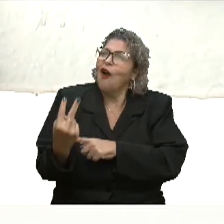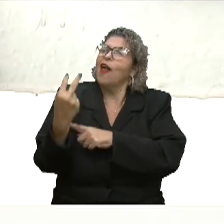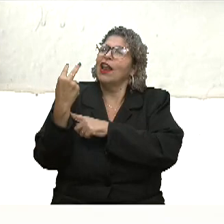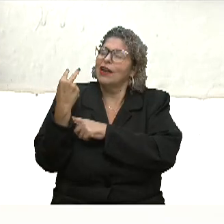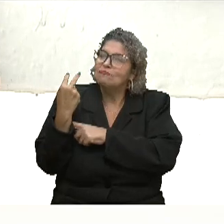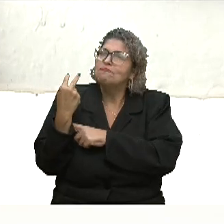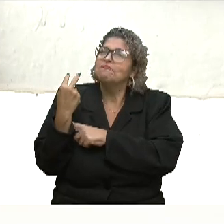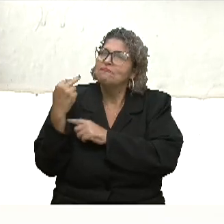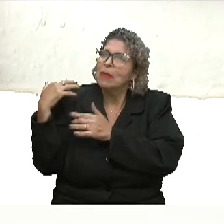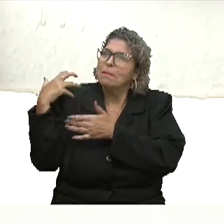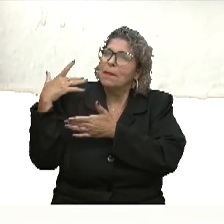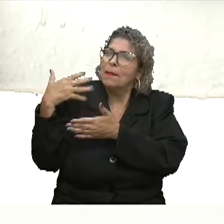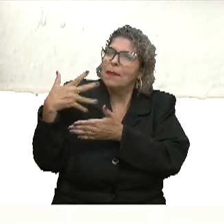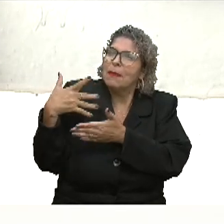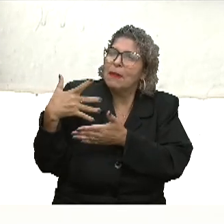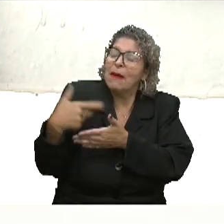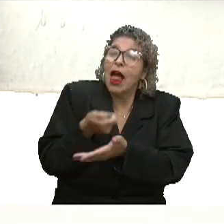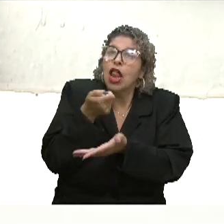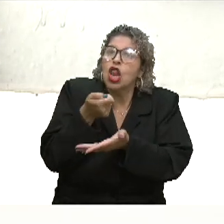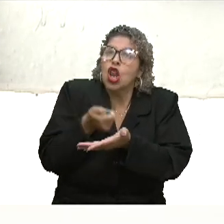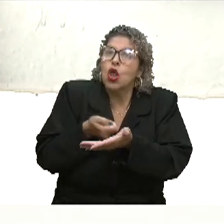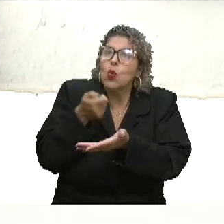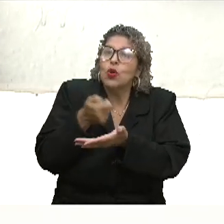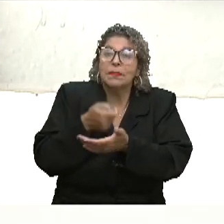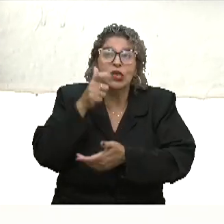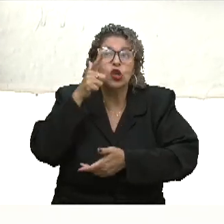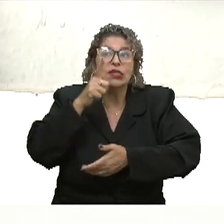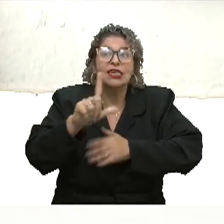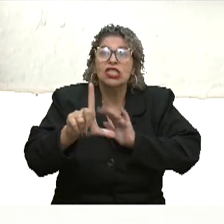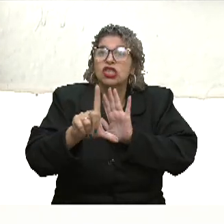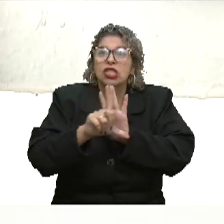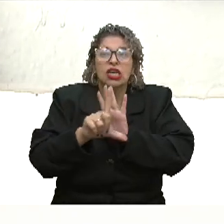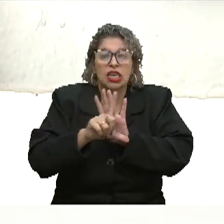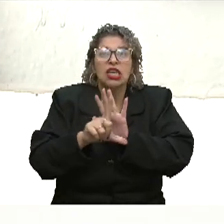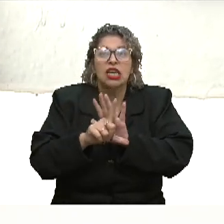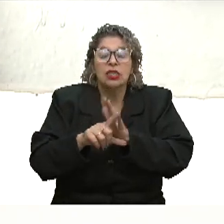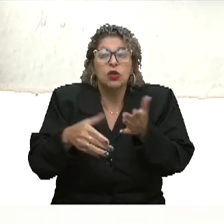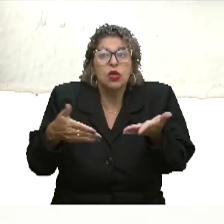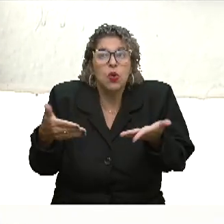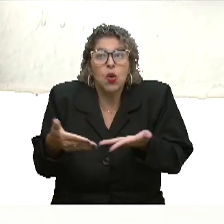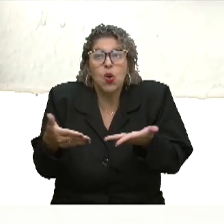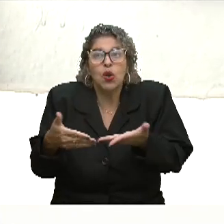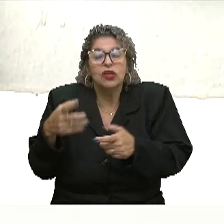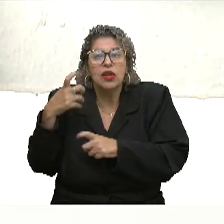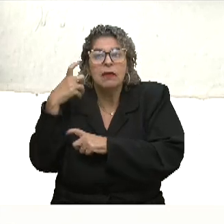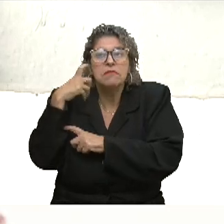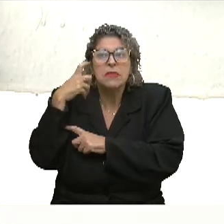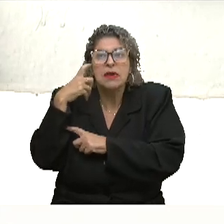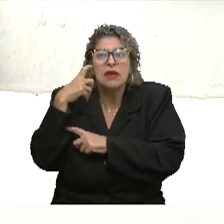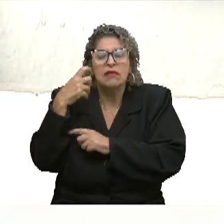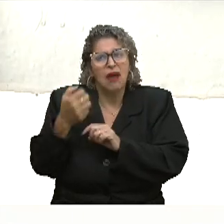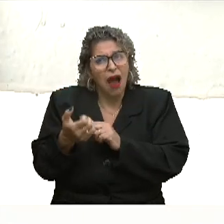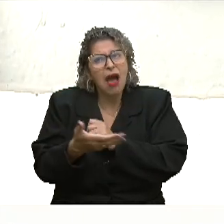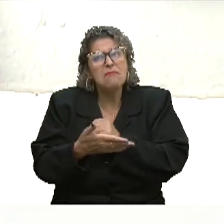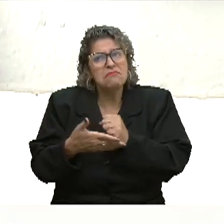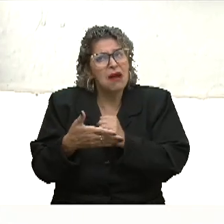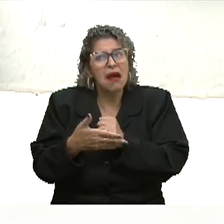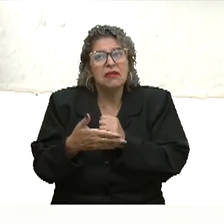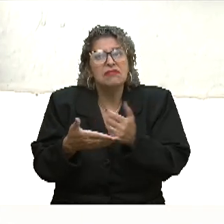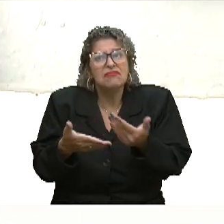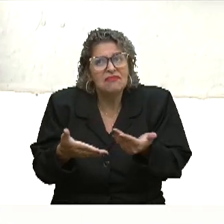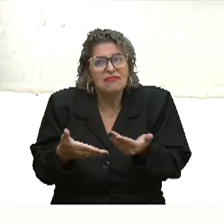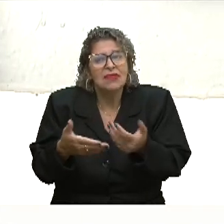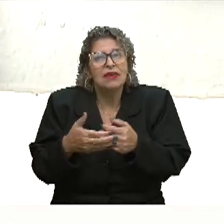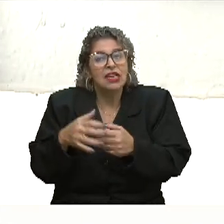ver toda a luta que foi necessária para conseguir direitos, que, hoje em dia, a gente só pensa que eles são tão básicos que a gente nem